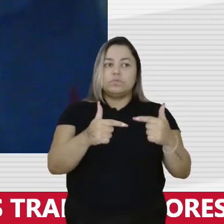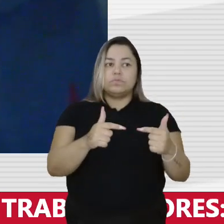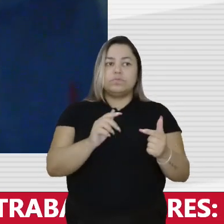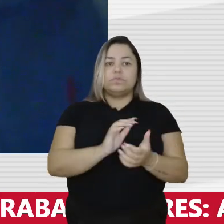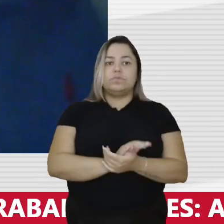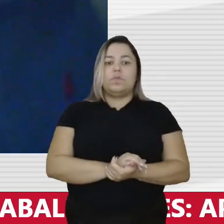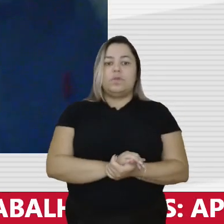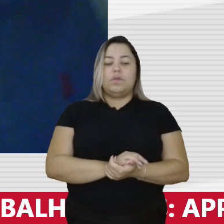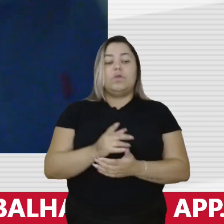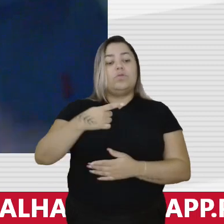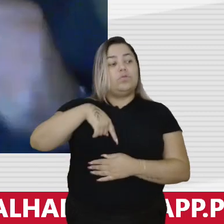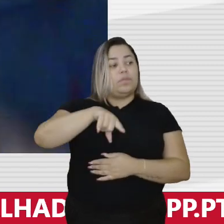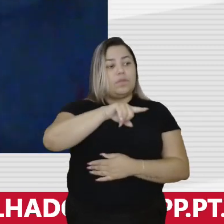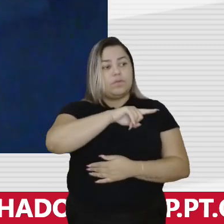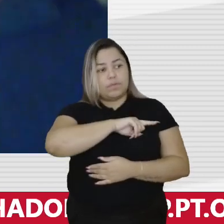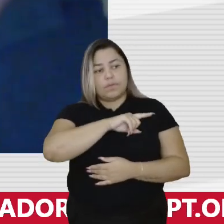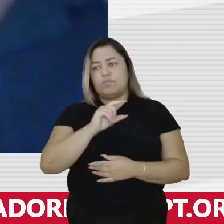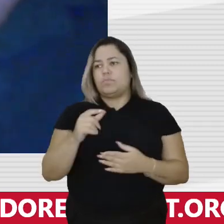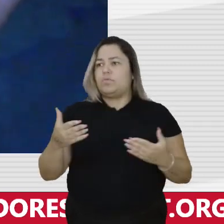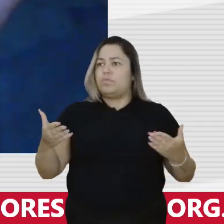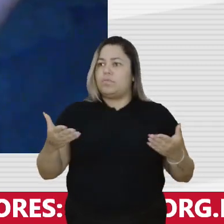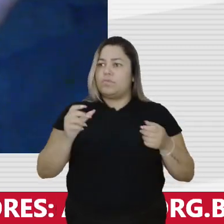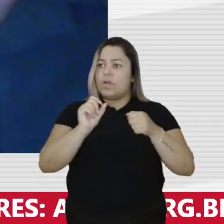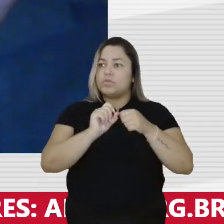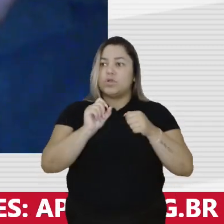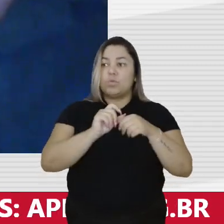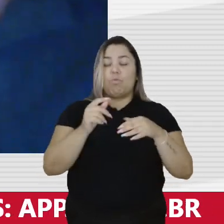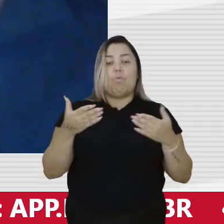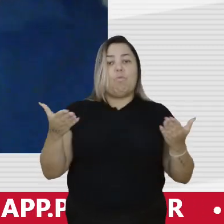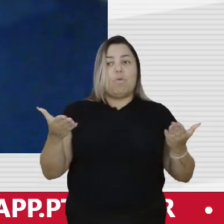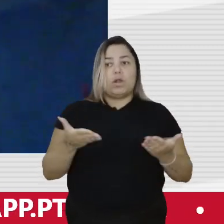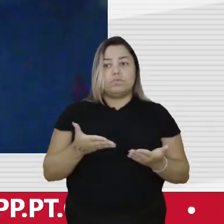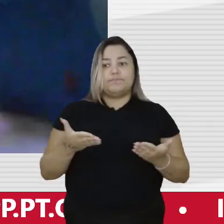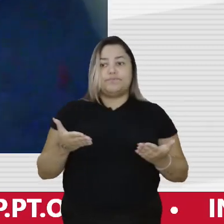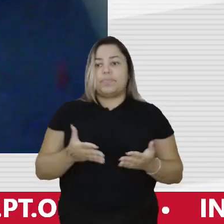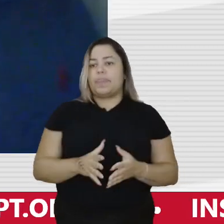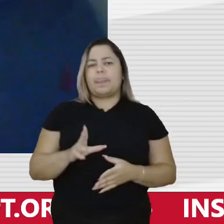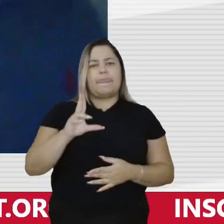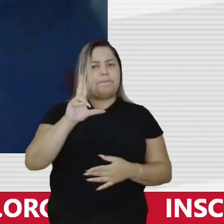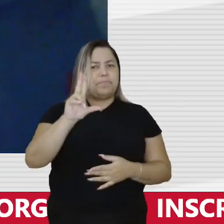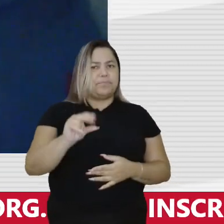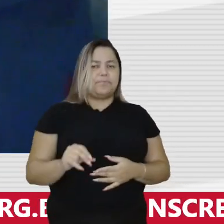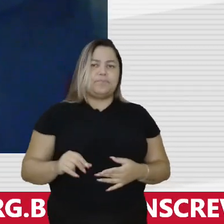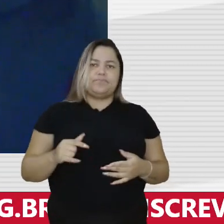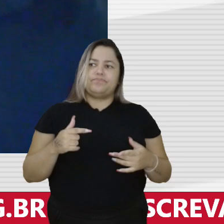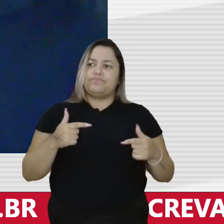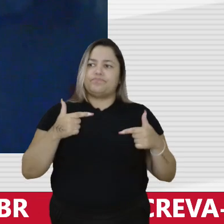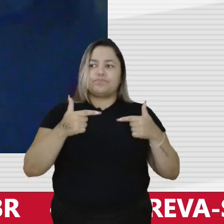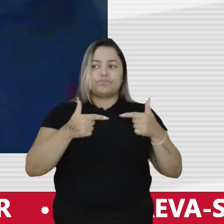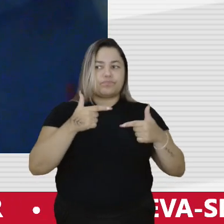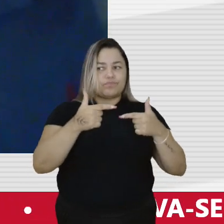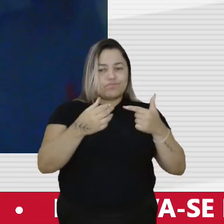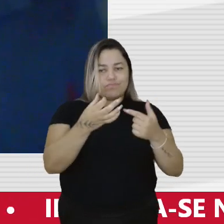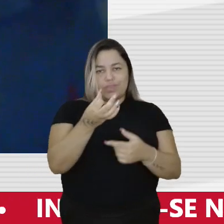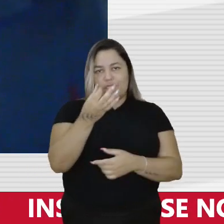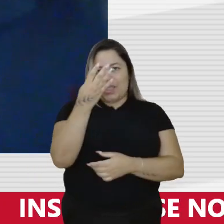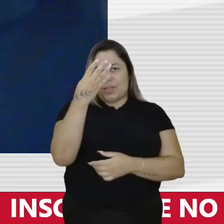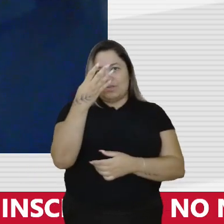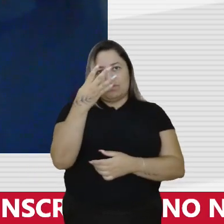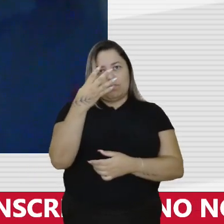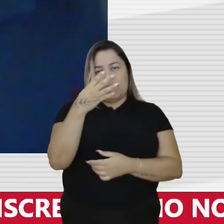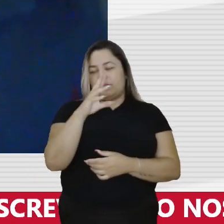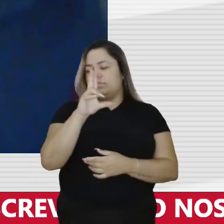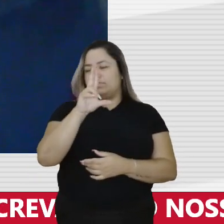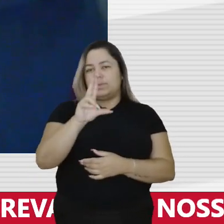que nós estamos travando no momento. Nós não estamos travando uma luta sobre o 64, nós estamos travando uma